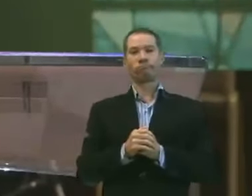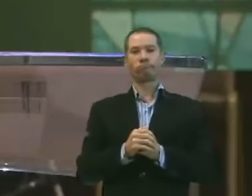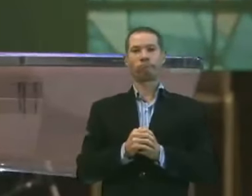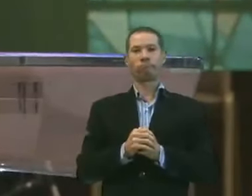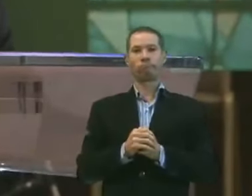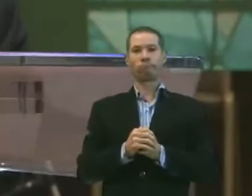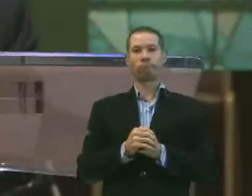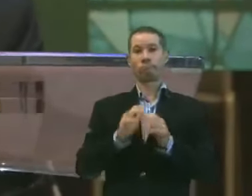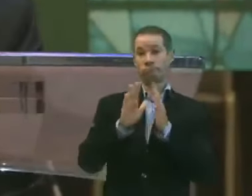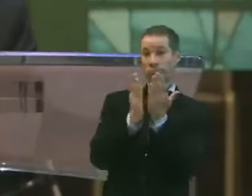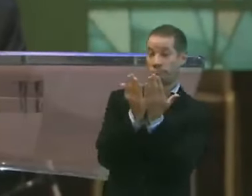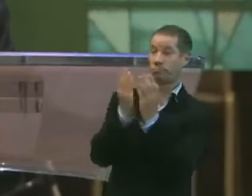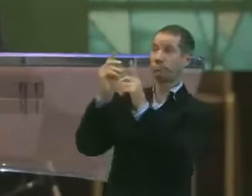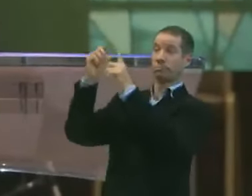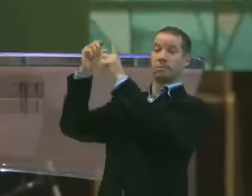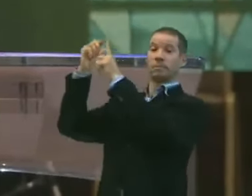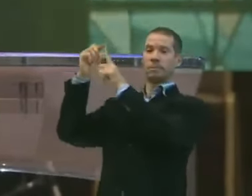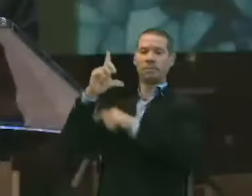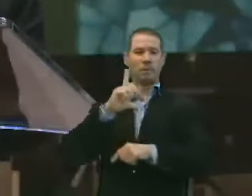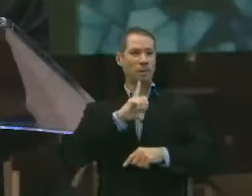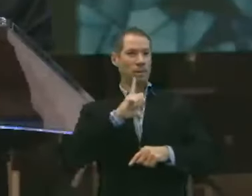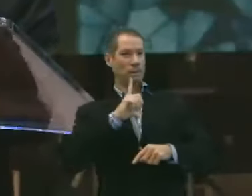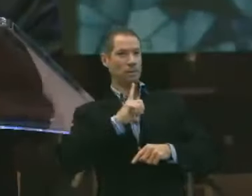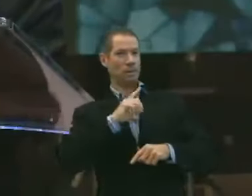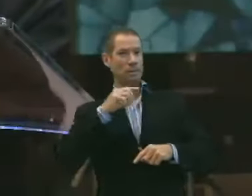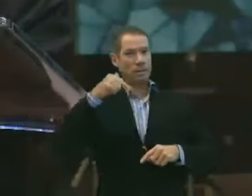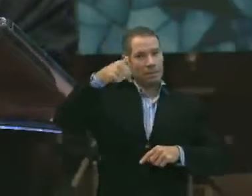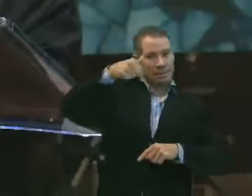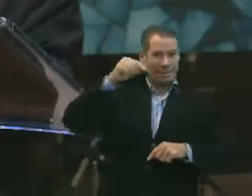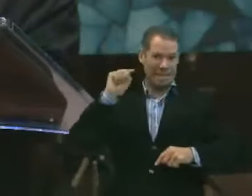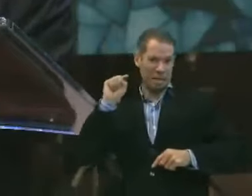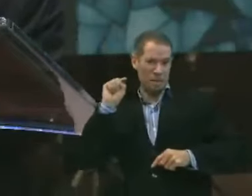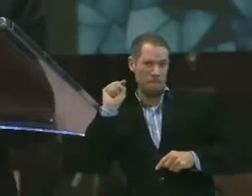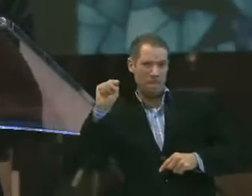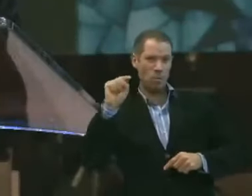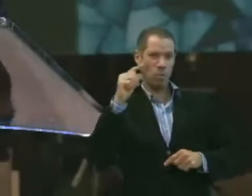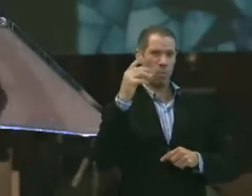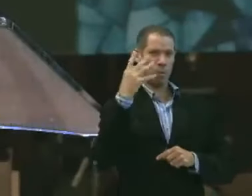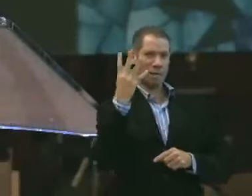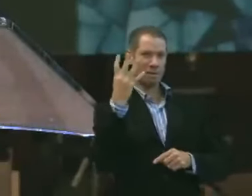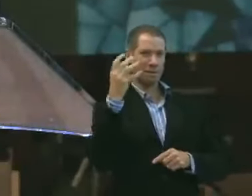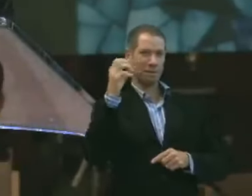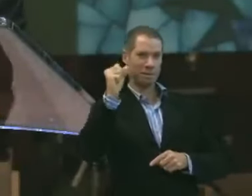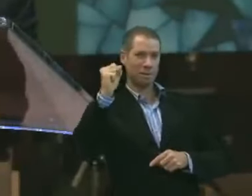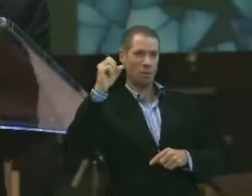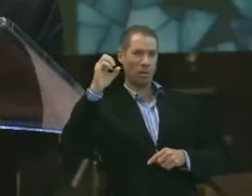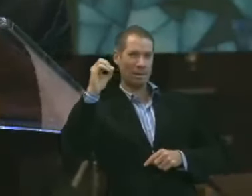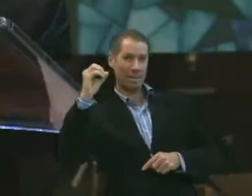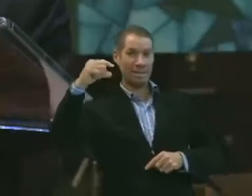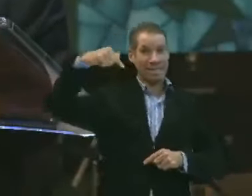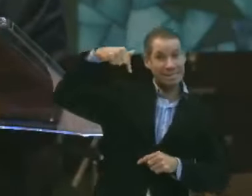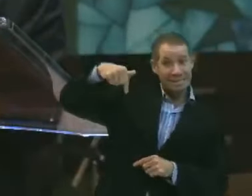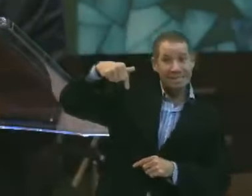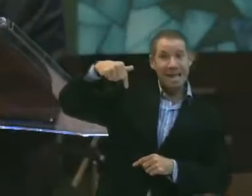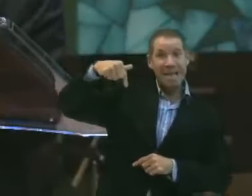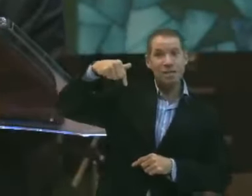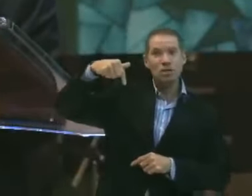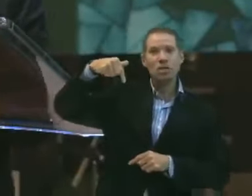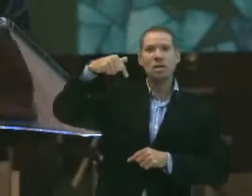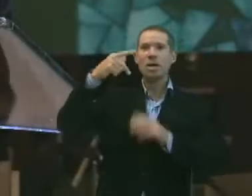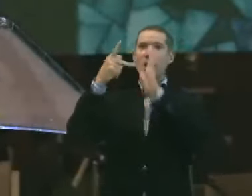Na Bíblia. Existem sete mil. Quatrocentas e oitenta e sete.